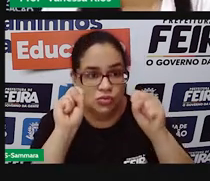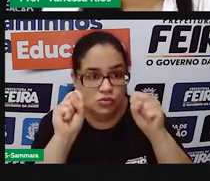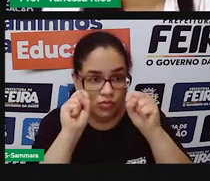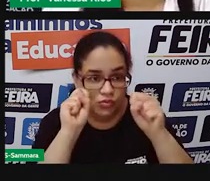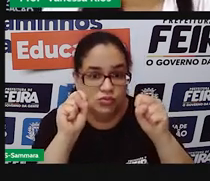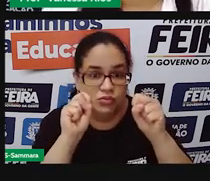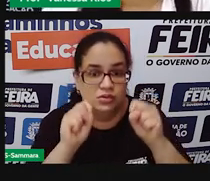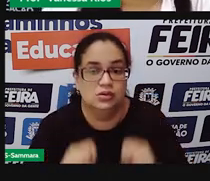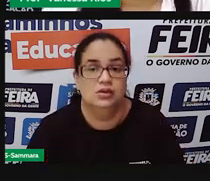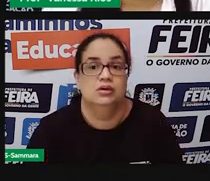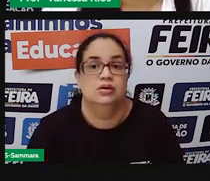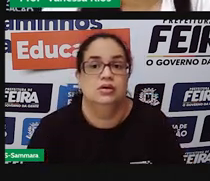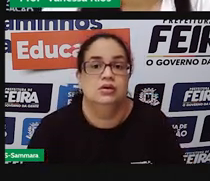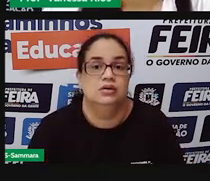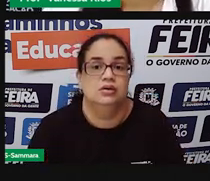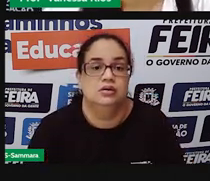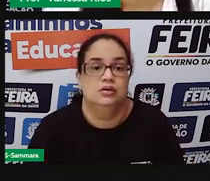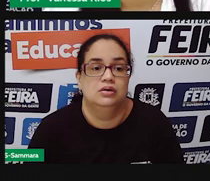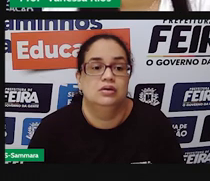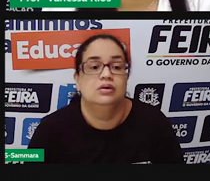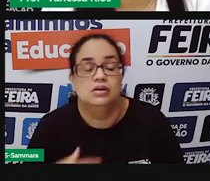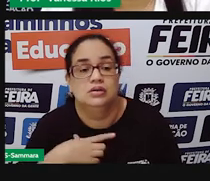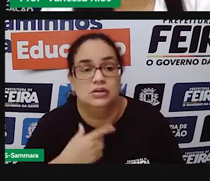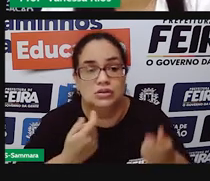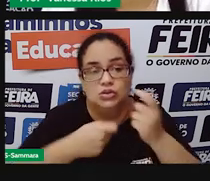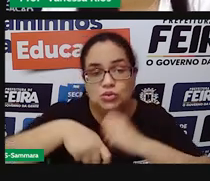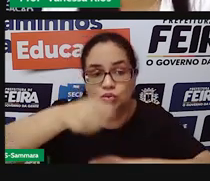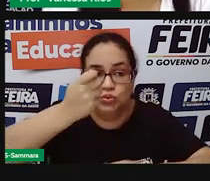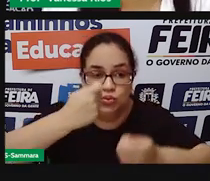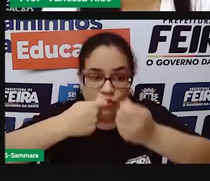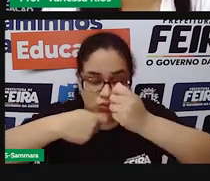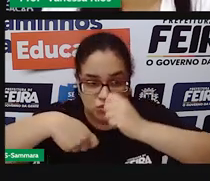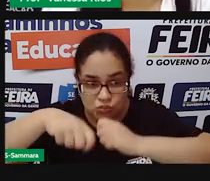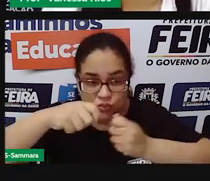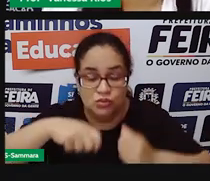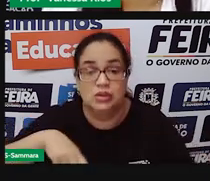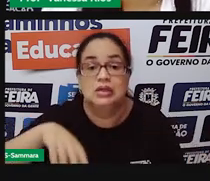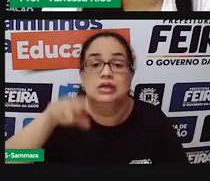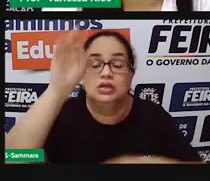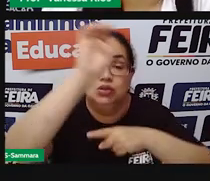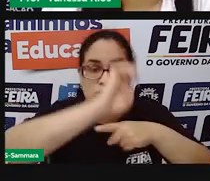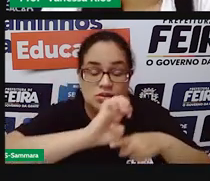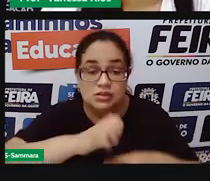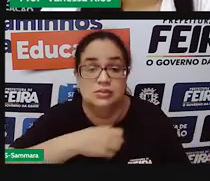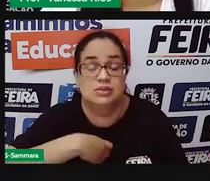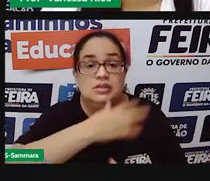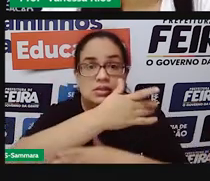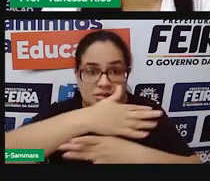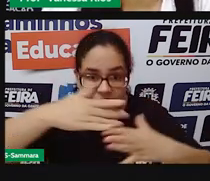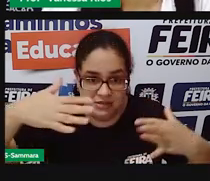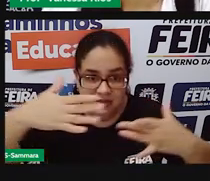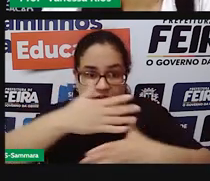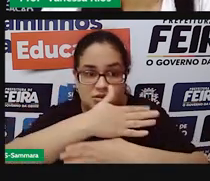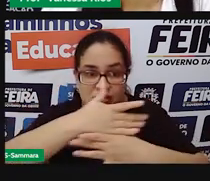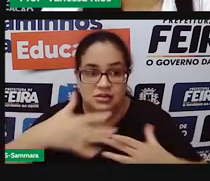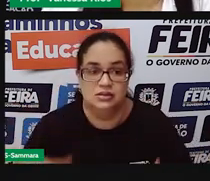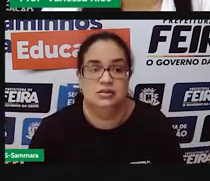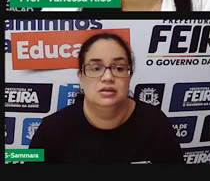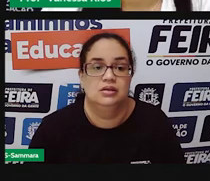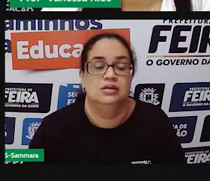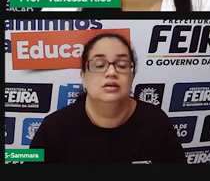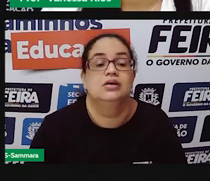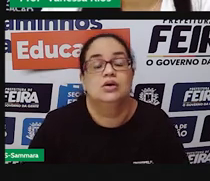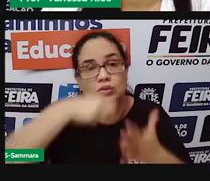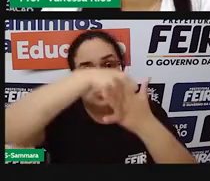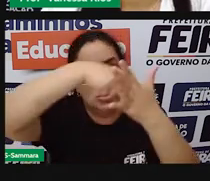determinam aí a administração do país do estado e também da cidade e aí fiquem com a atividade